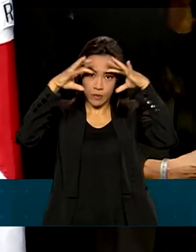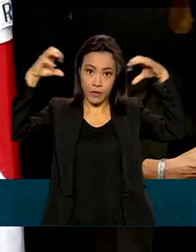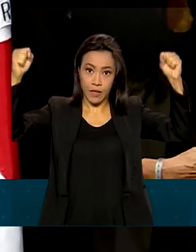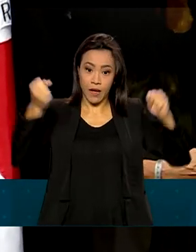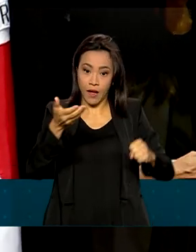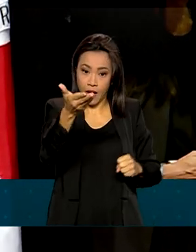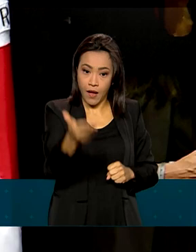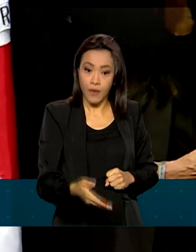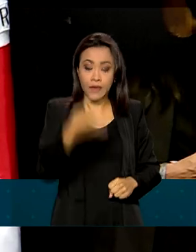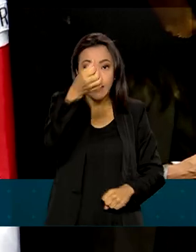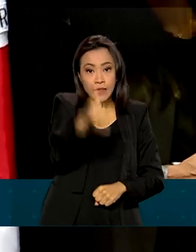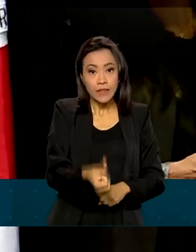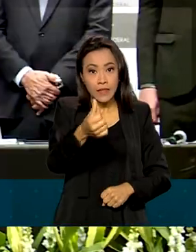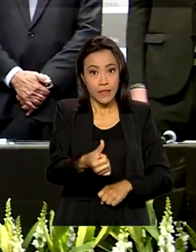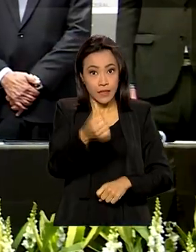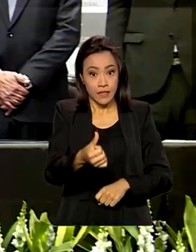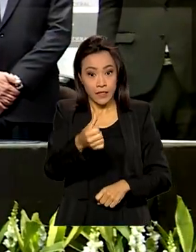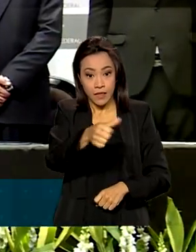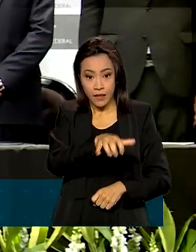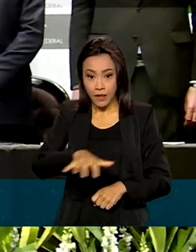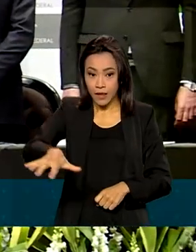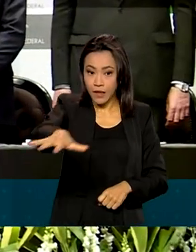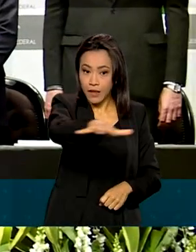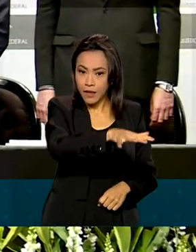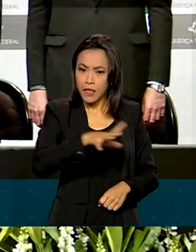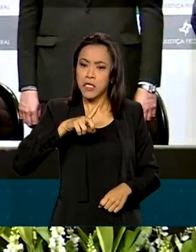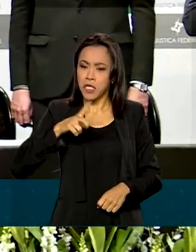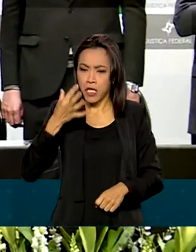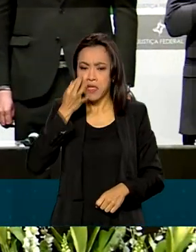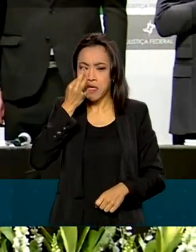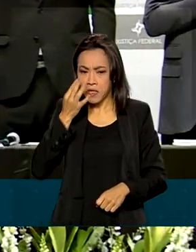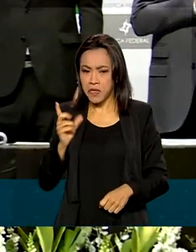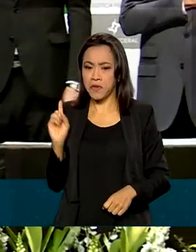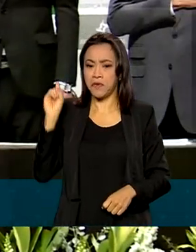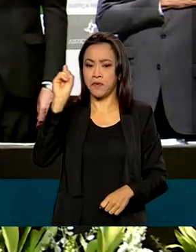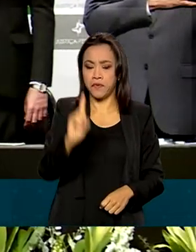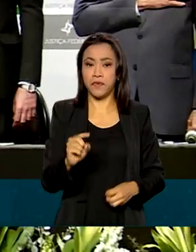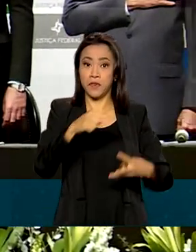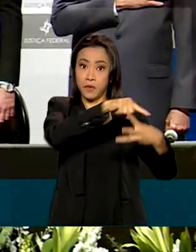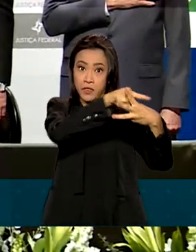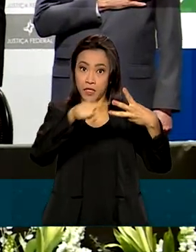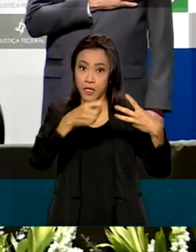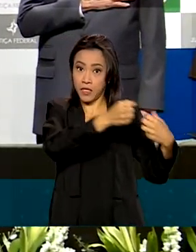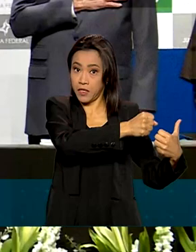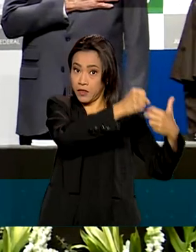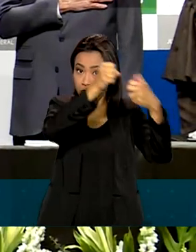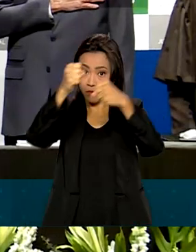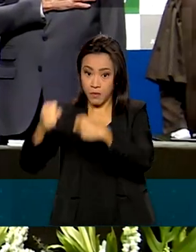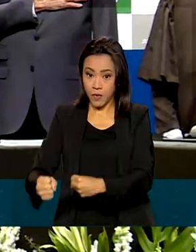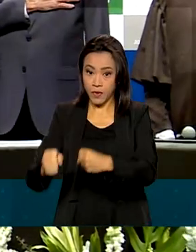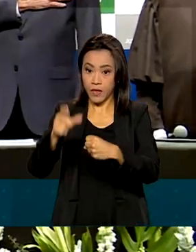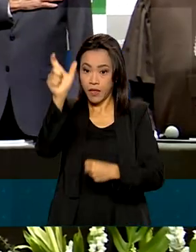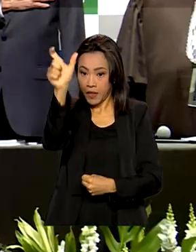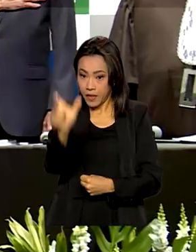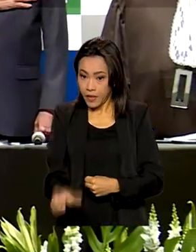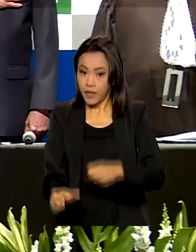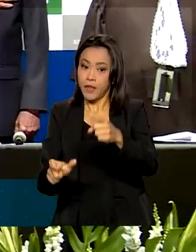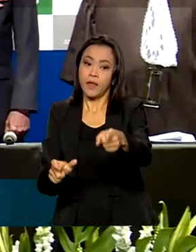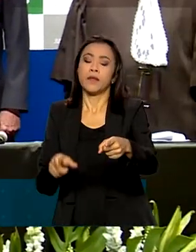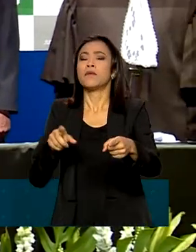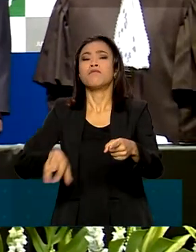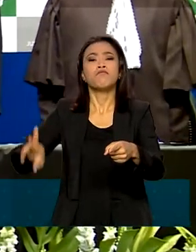da Sexta Região, foi prestigiada pelos presidentes dos três poderes. O senador Rodrigo Pacheco,